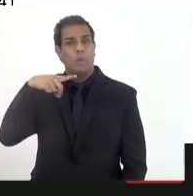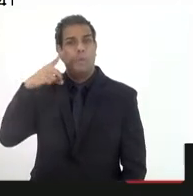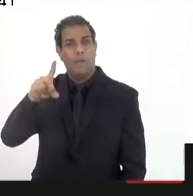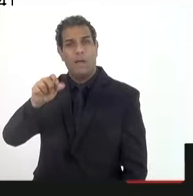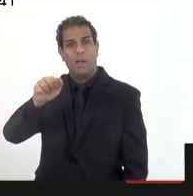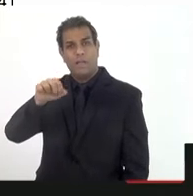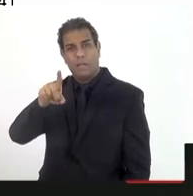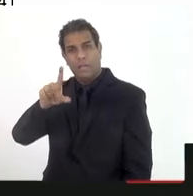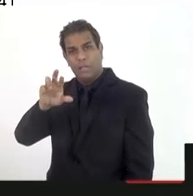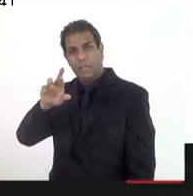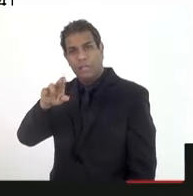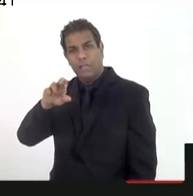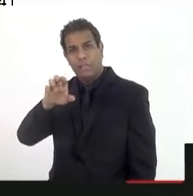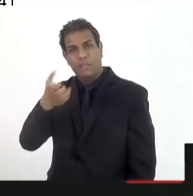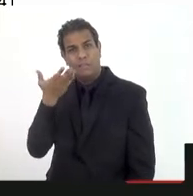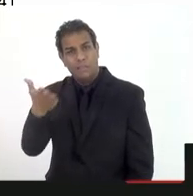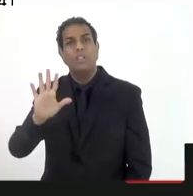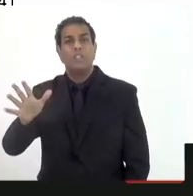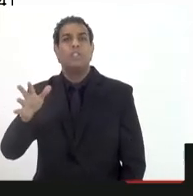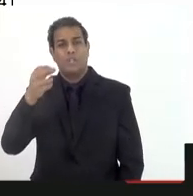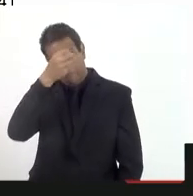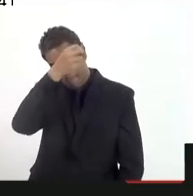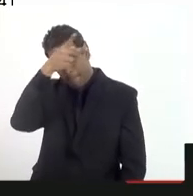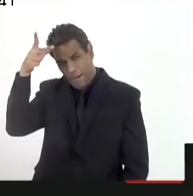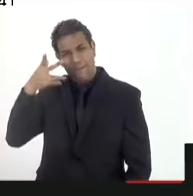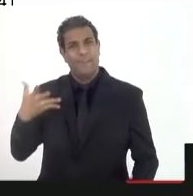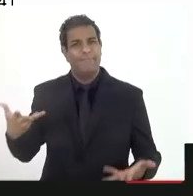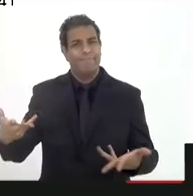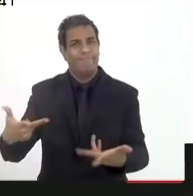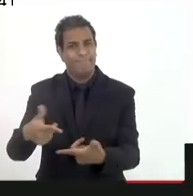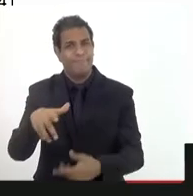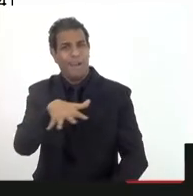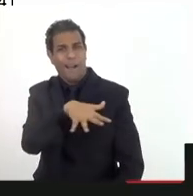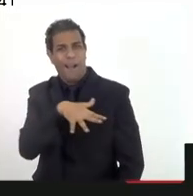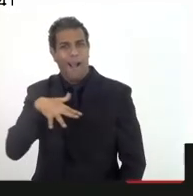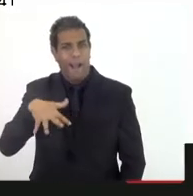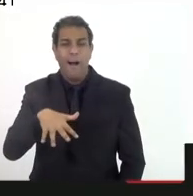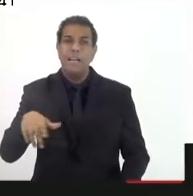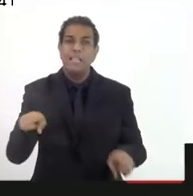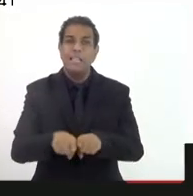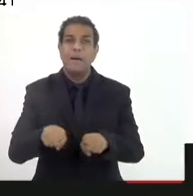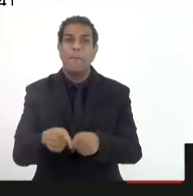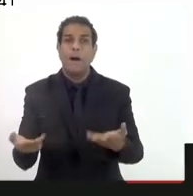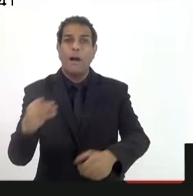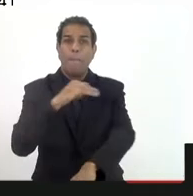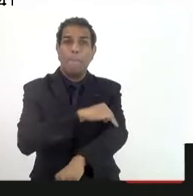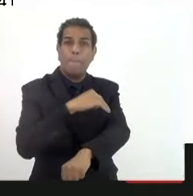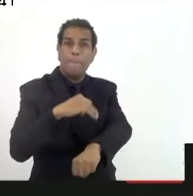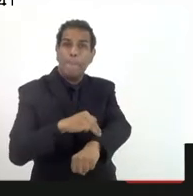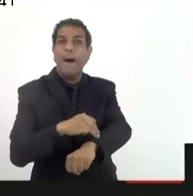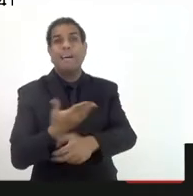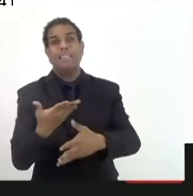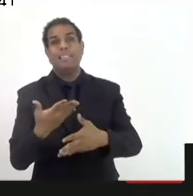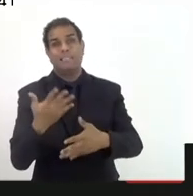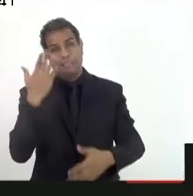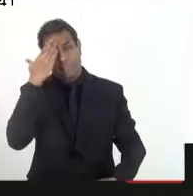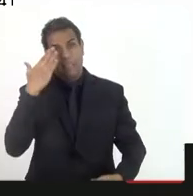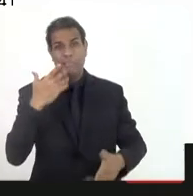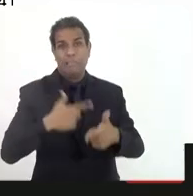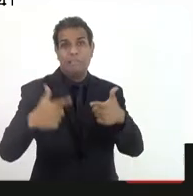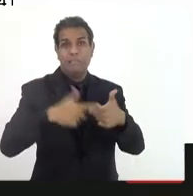hoje, enfim, já foi prefeito, o prefeito lá de Paracambi, os dados mostram, e Macaé, curiosamente, mesmo com toda a crise,